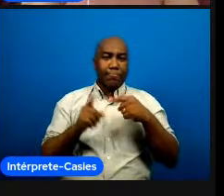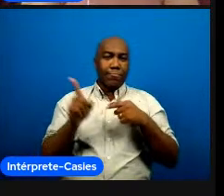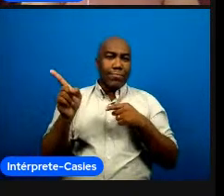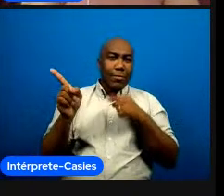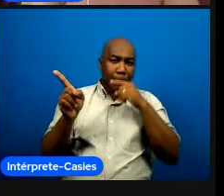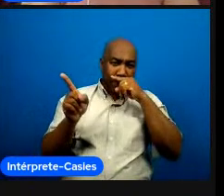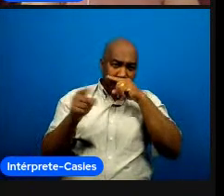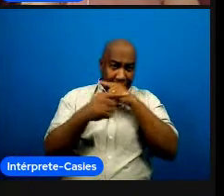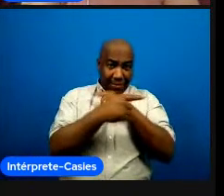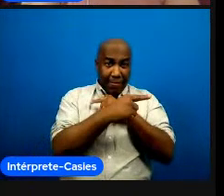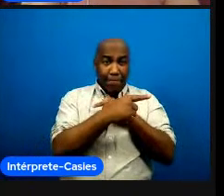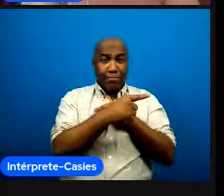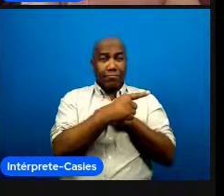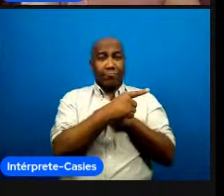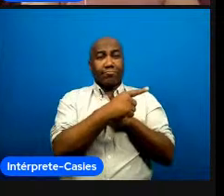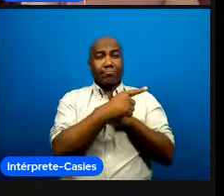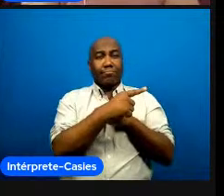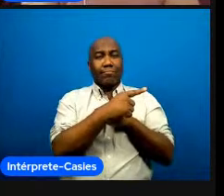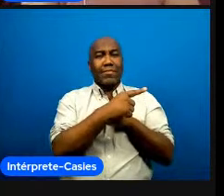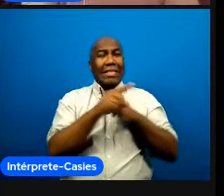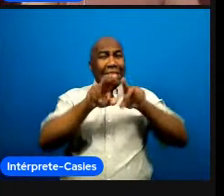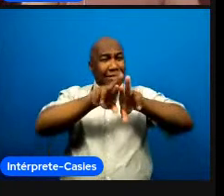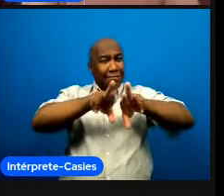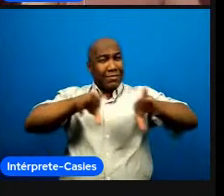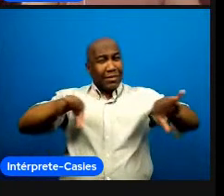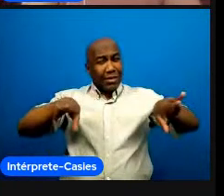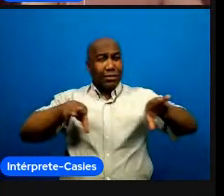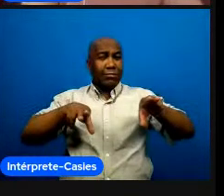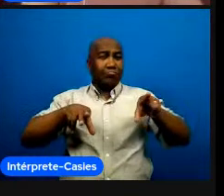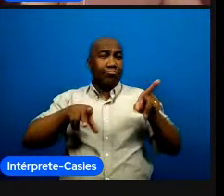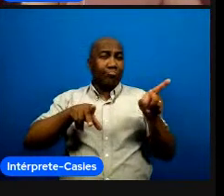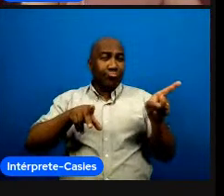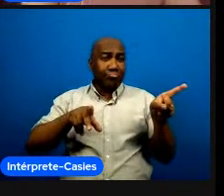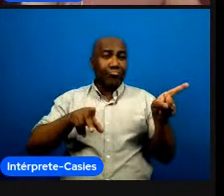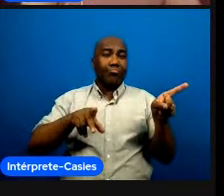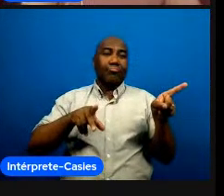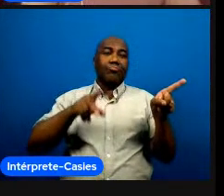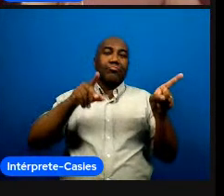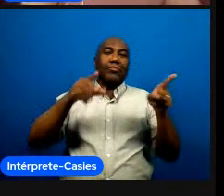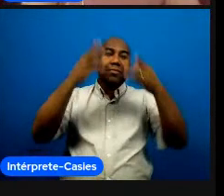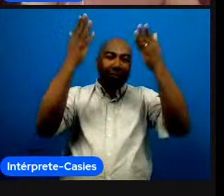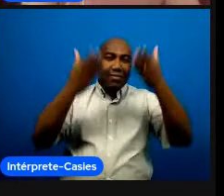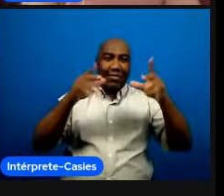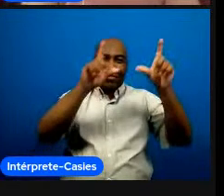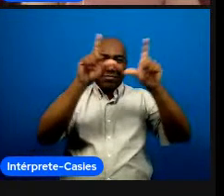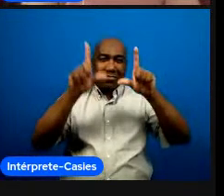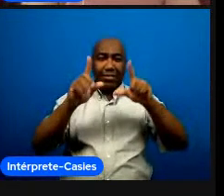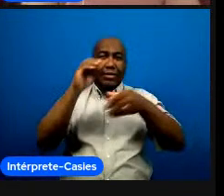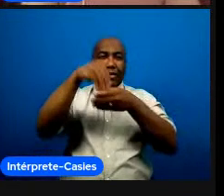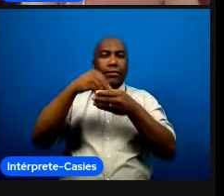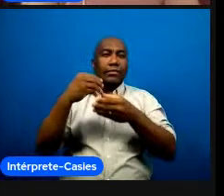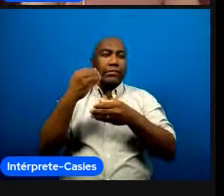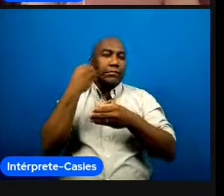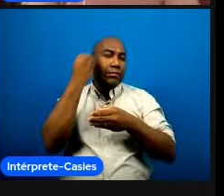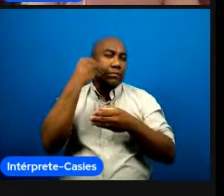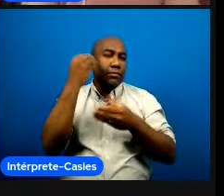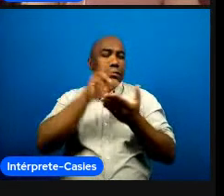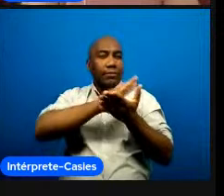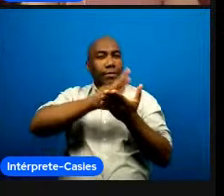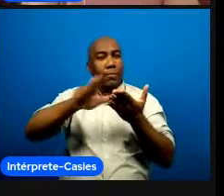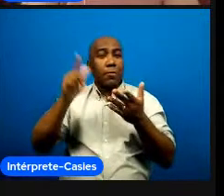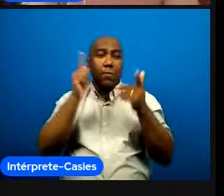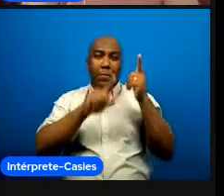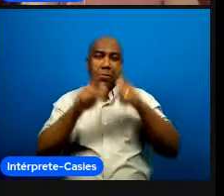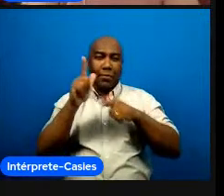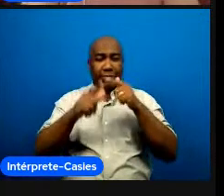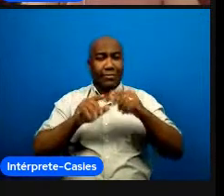pedagogia do esporte que é uma das áreas dentro das ciências do esporte que vai olhar para esse fenômeno né?